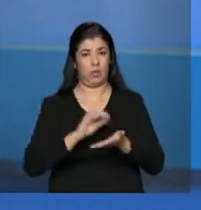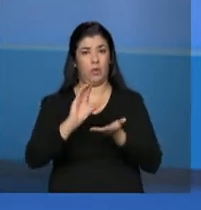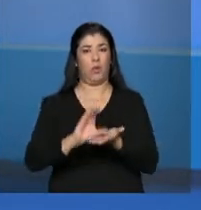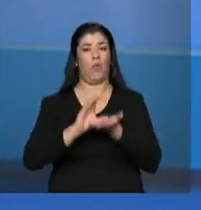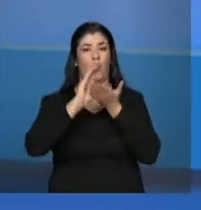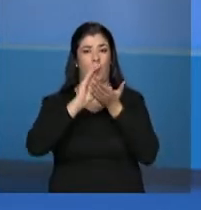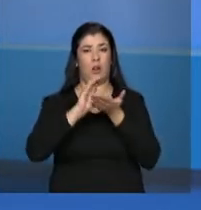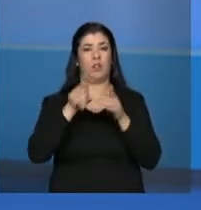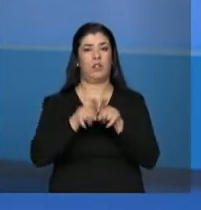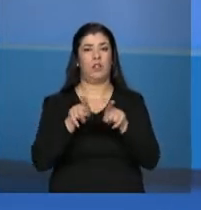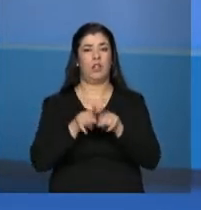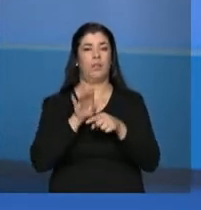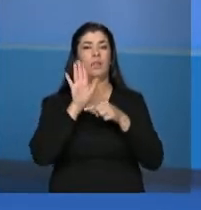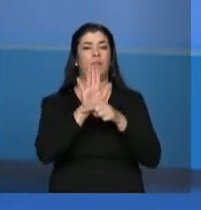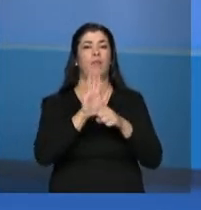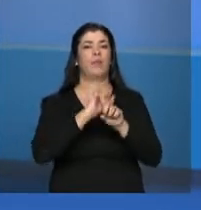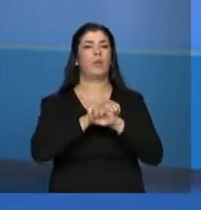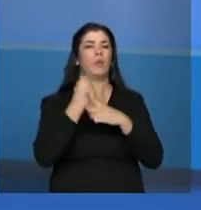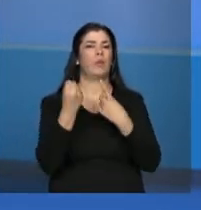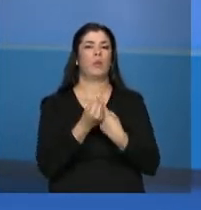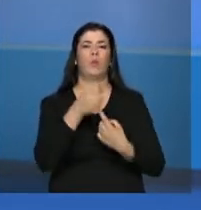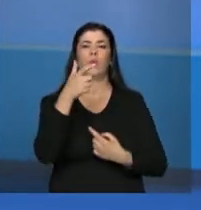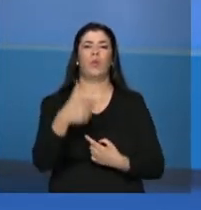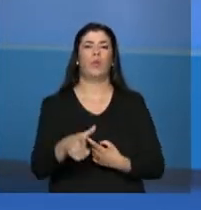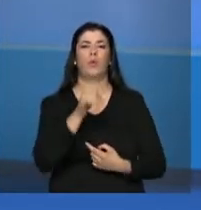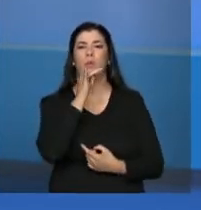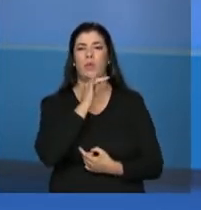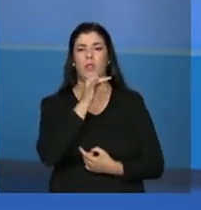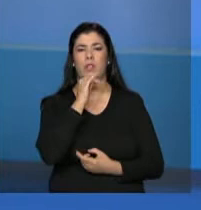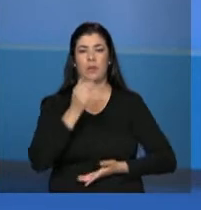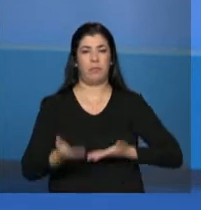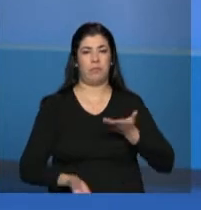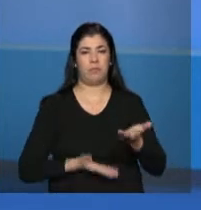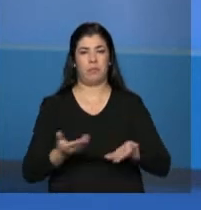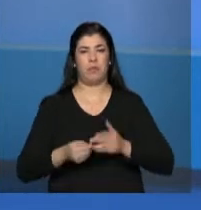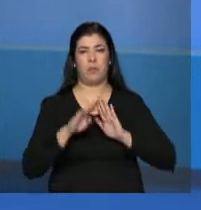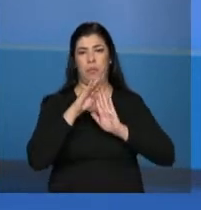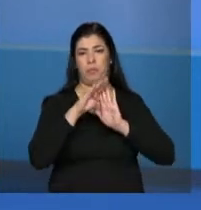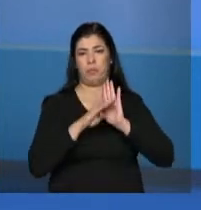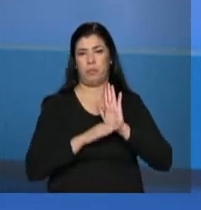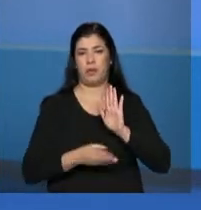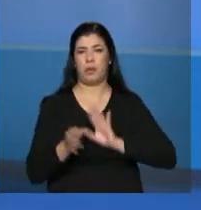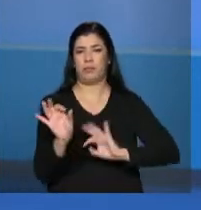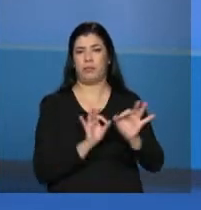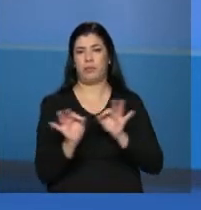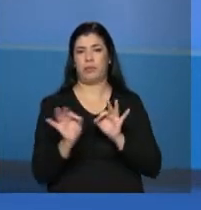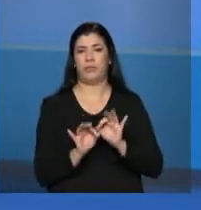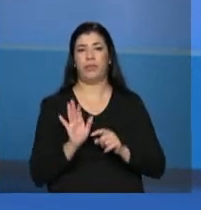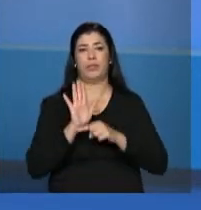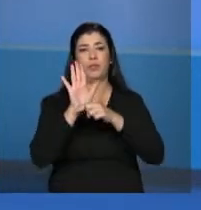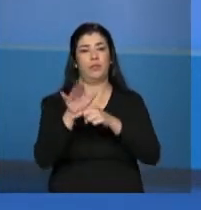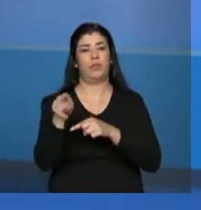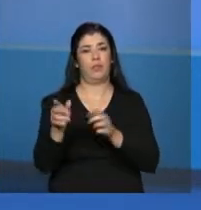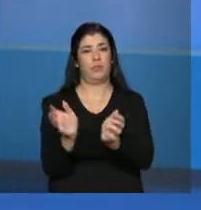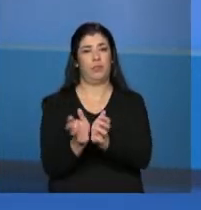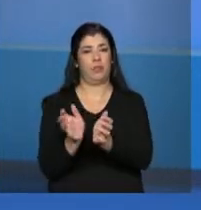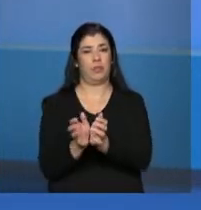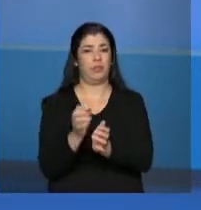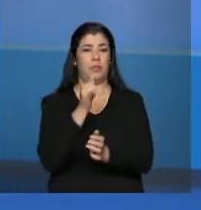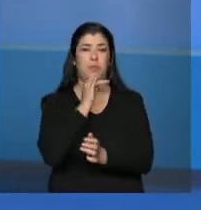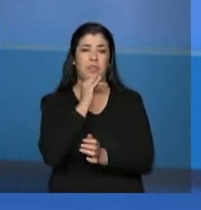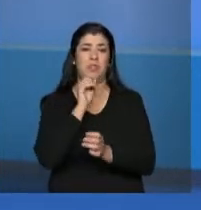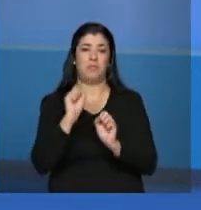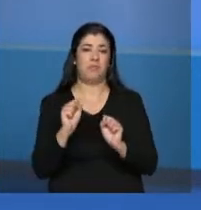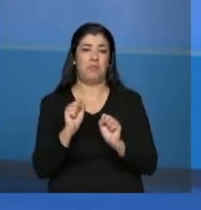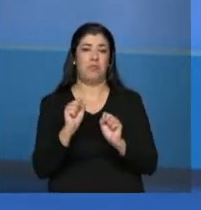como entidade de assistência social ou uma inscrição de um serviço, de um programa, de um projeto que ela presta, ela sendo uma entidade de educação ou de